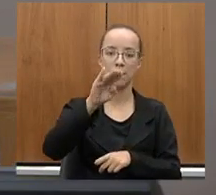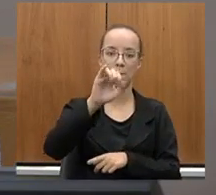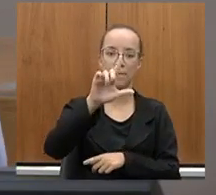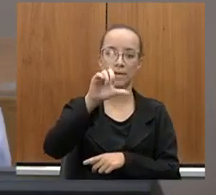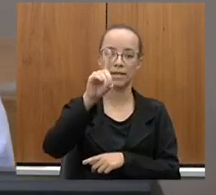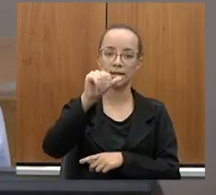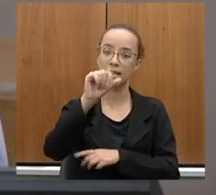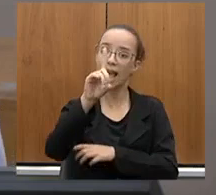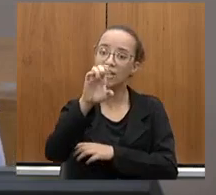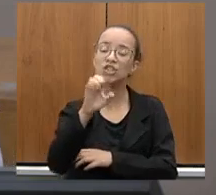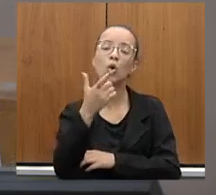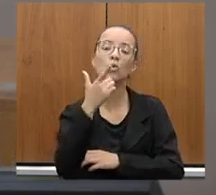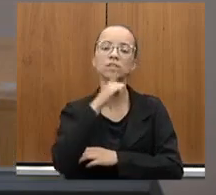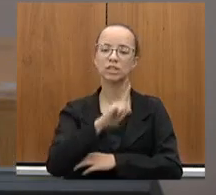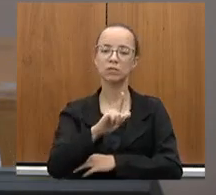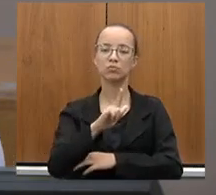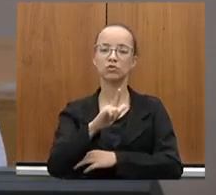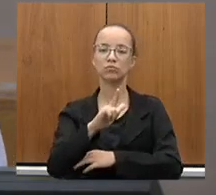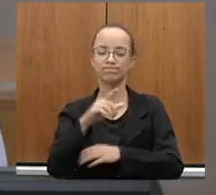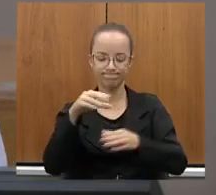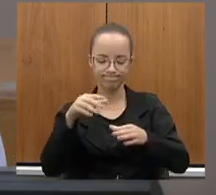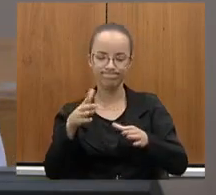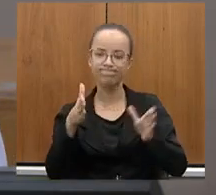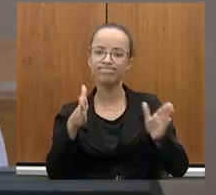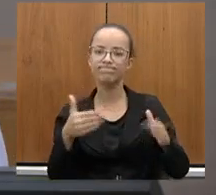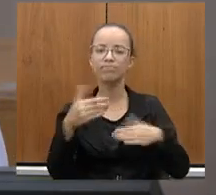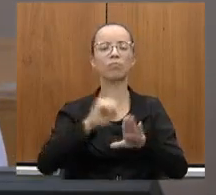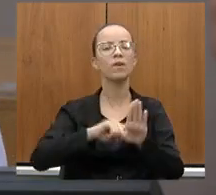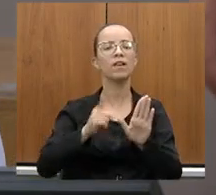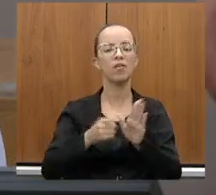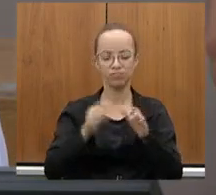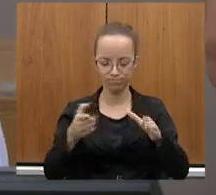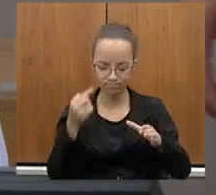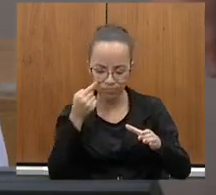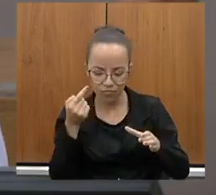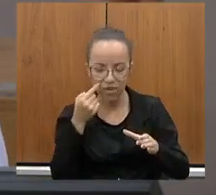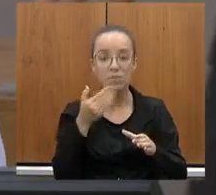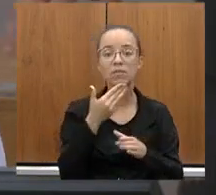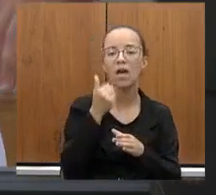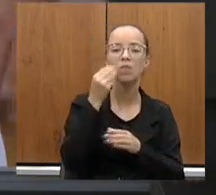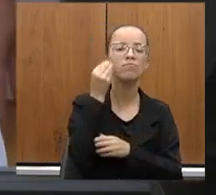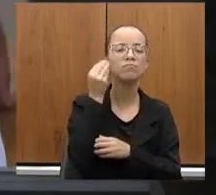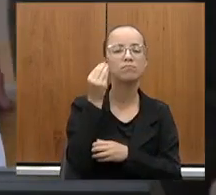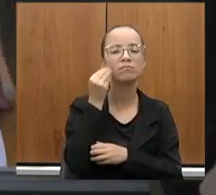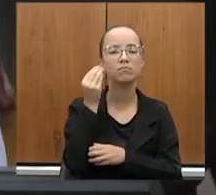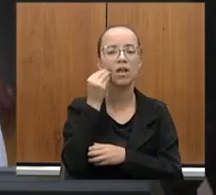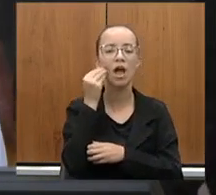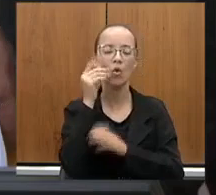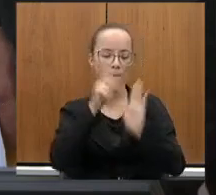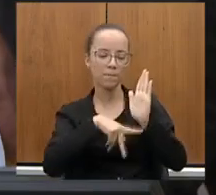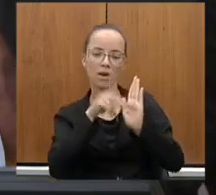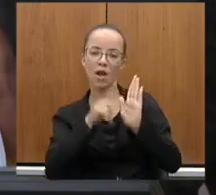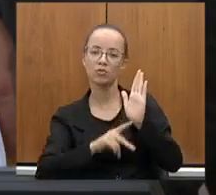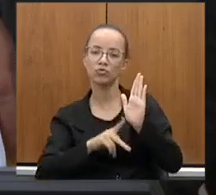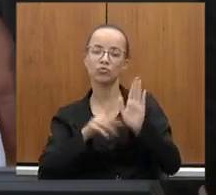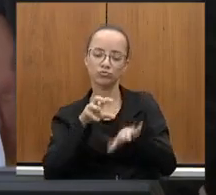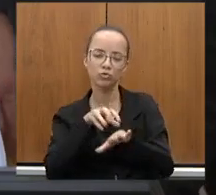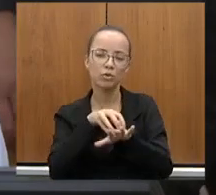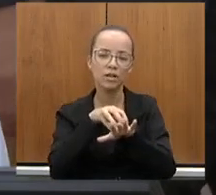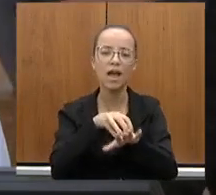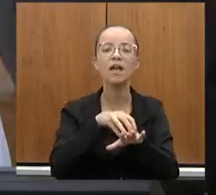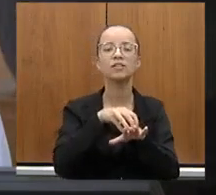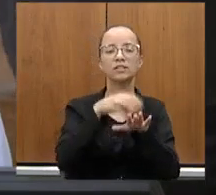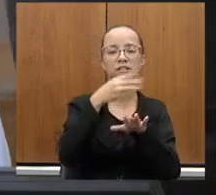caixa preta do transporte, realizamos o plano de mobilidade, envolvendo 34 municípios,